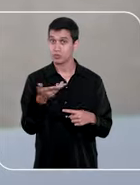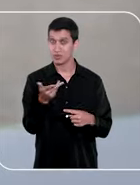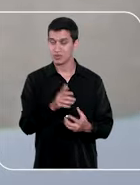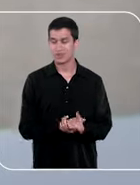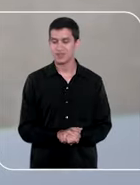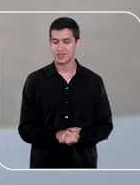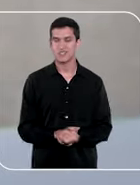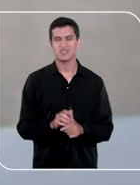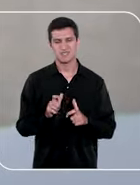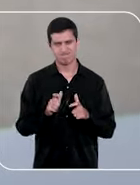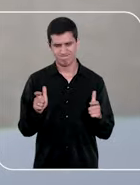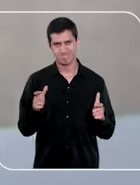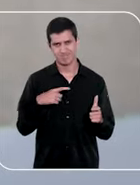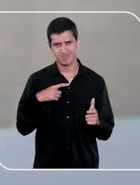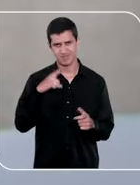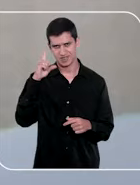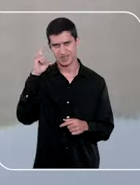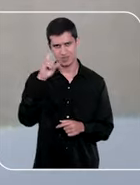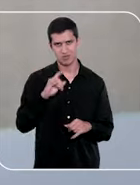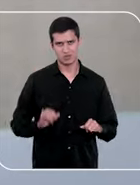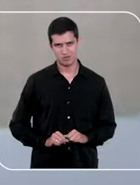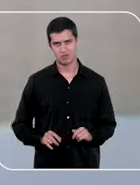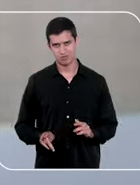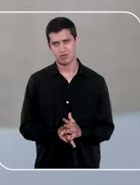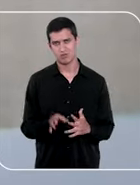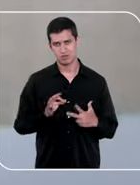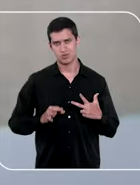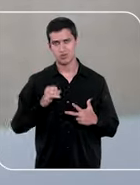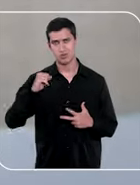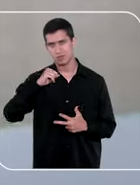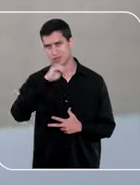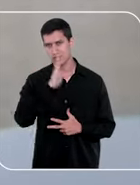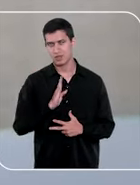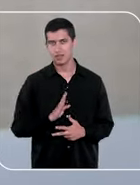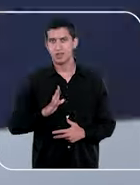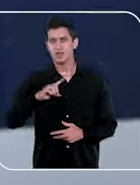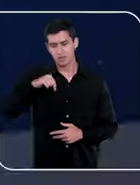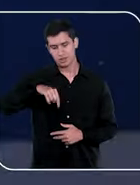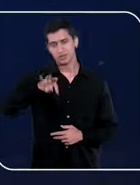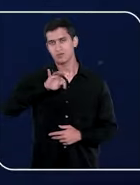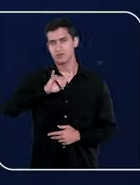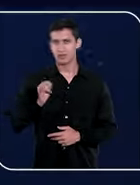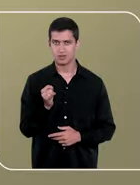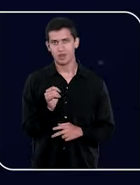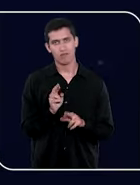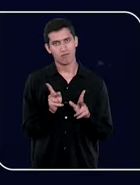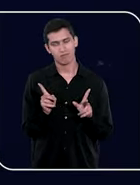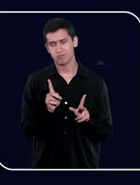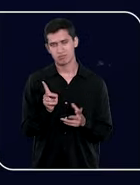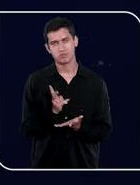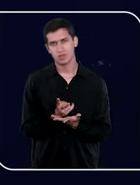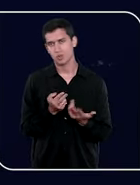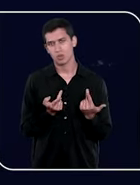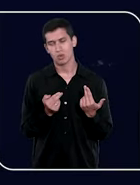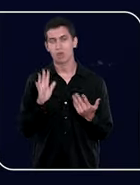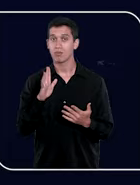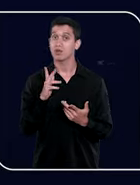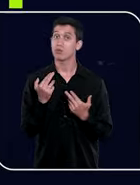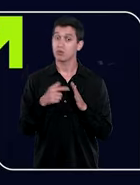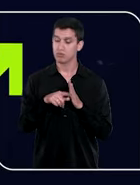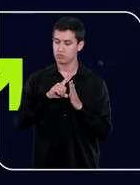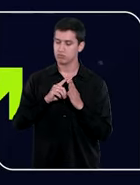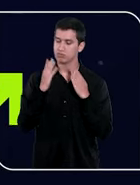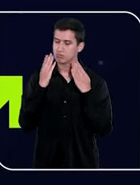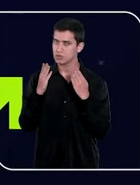São grandes os desafios enfrentados pelo Judiciário brasileiro. E aqui no STJ não é diferente. Mas, como